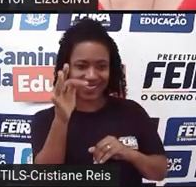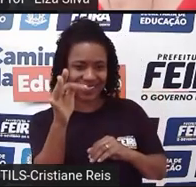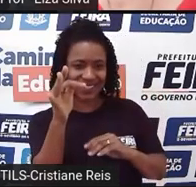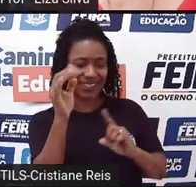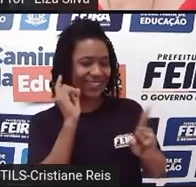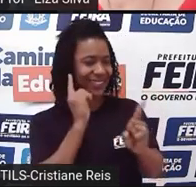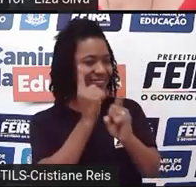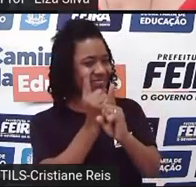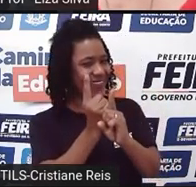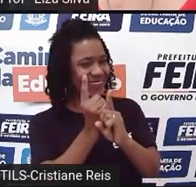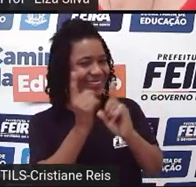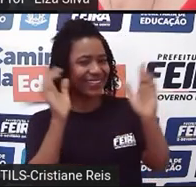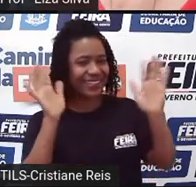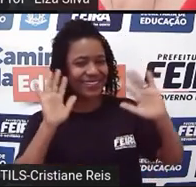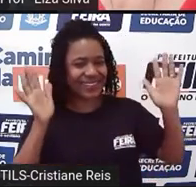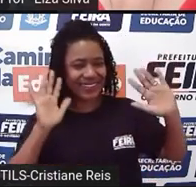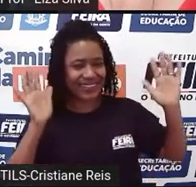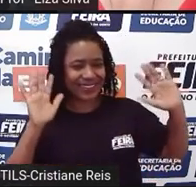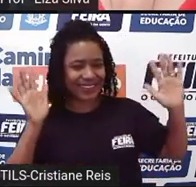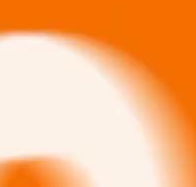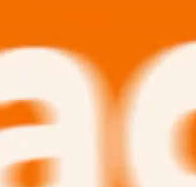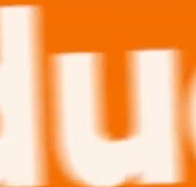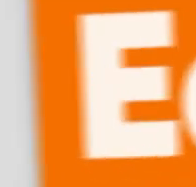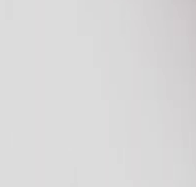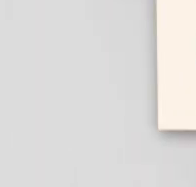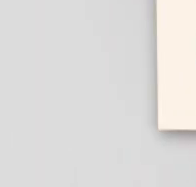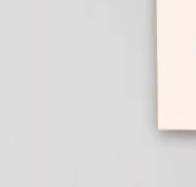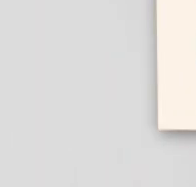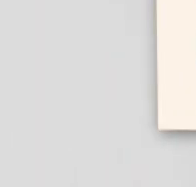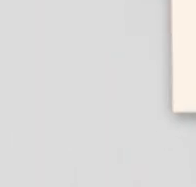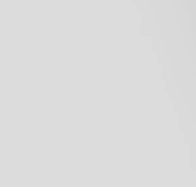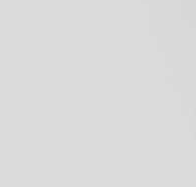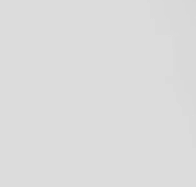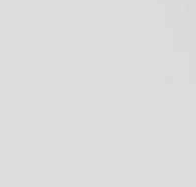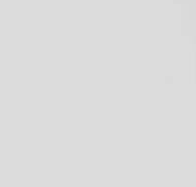Bye students Bye